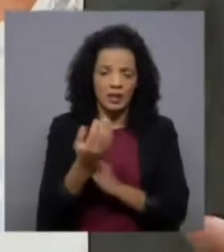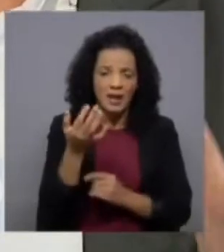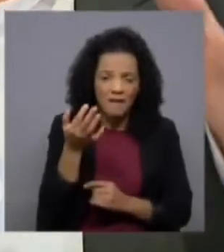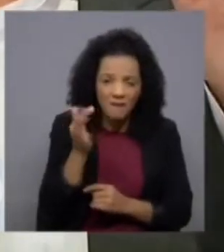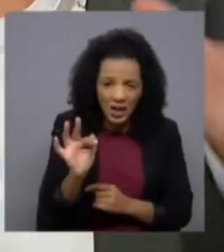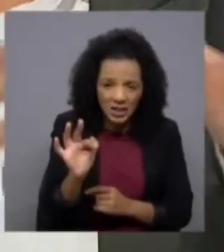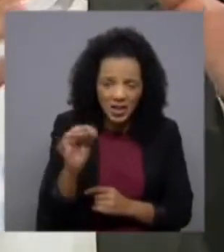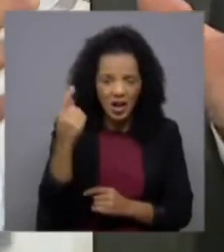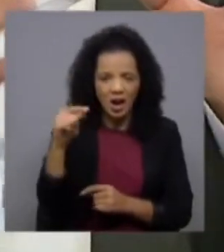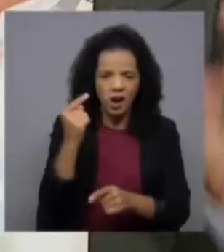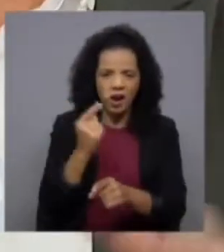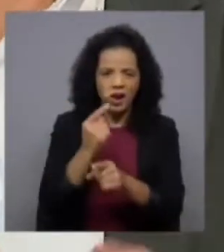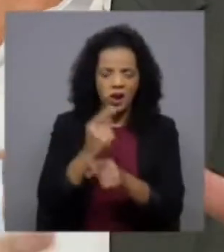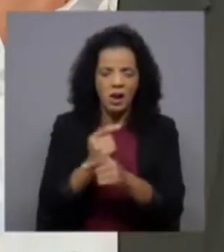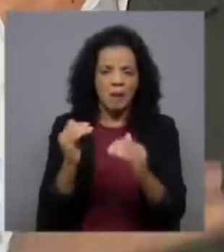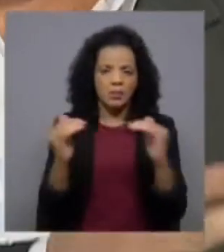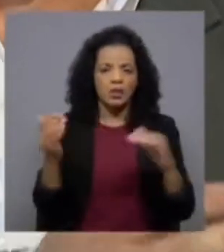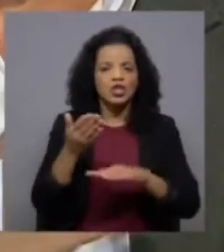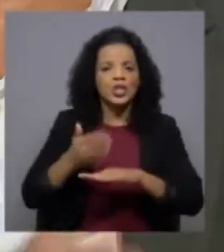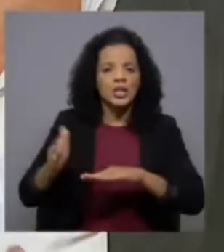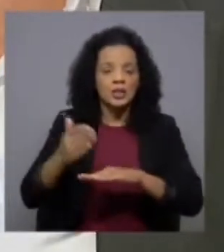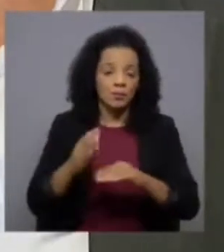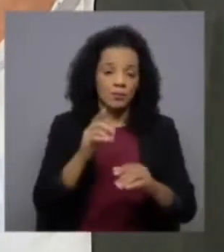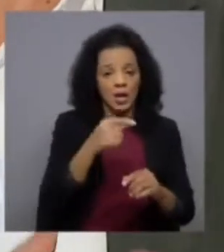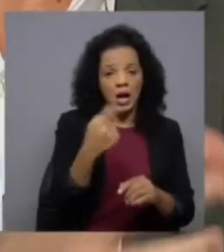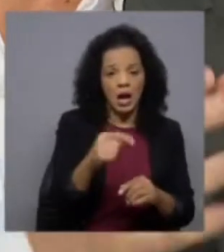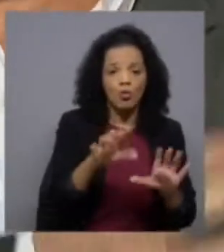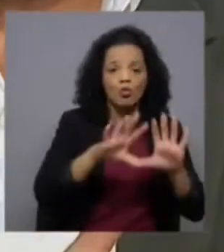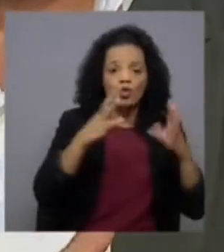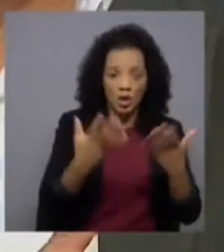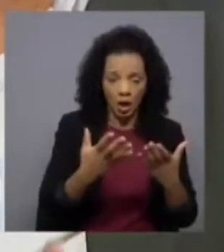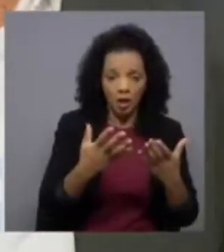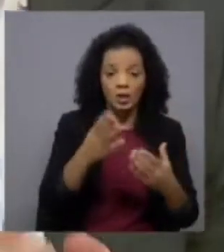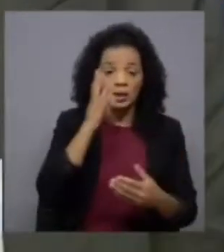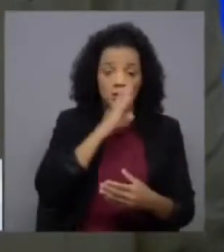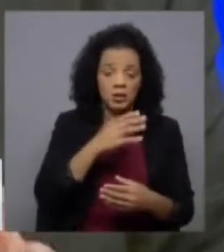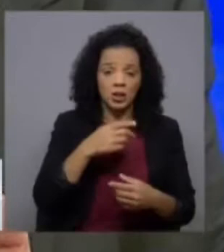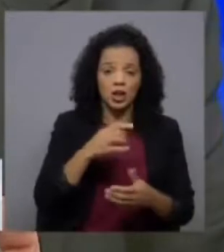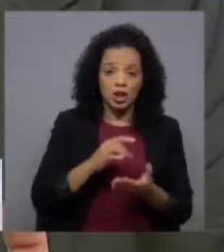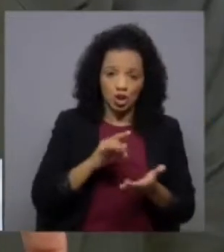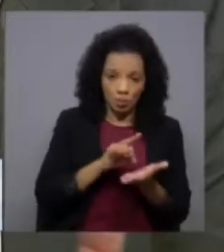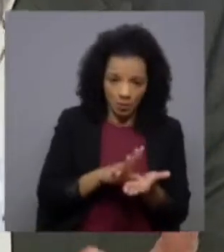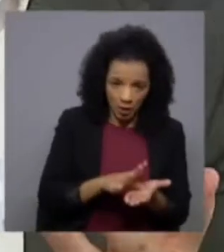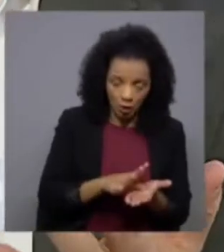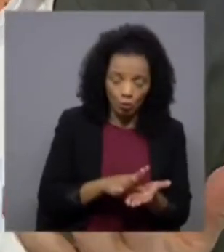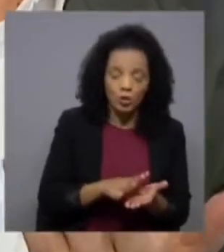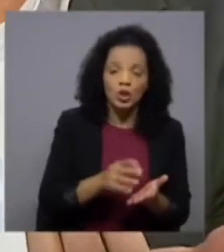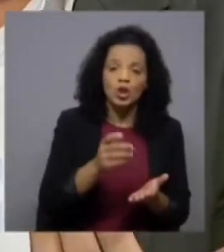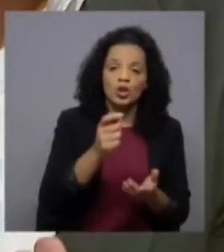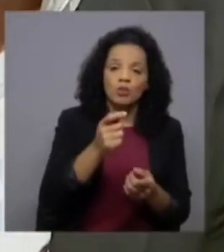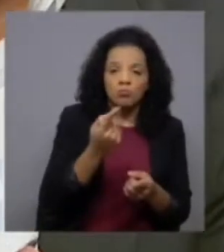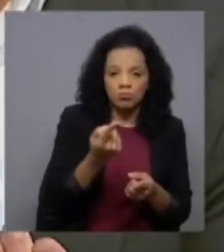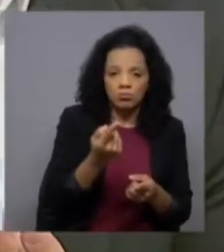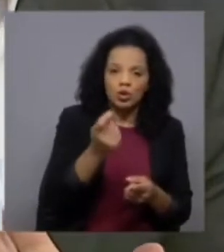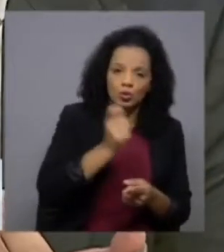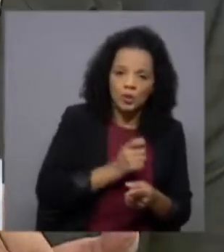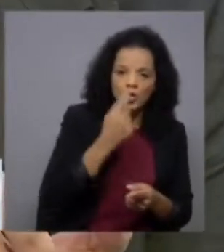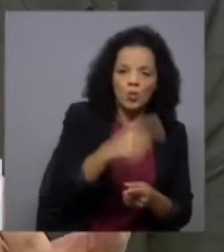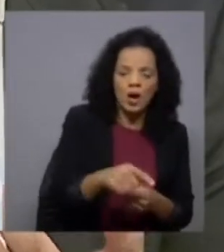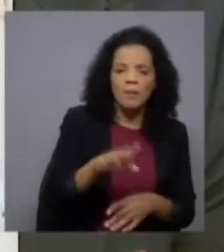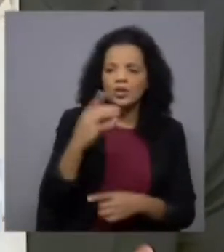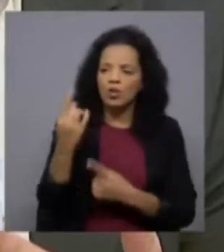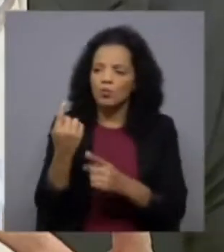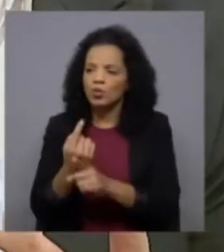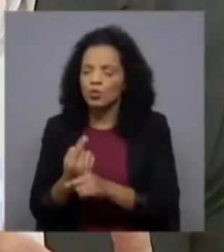exatamente a mesma categoria de exceções à regra geral que é que o subsídio é para quem é despedido mas em determinadas condições a pessoa está em litígio com o